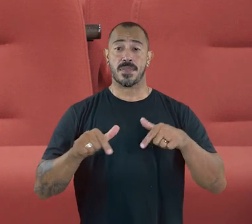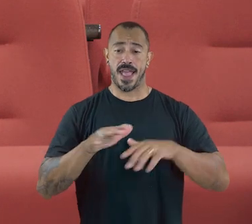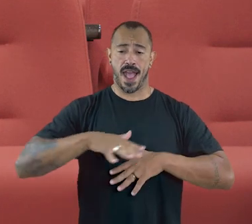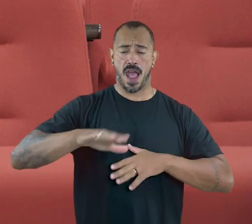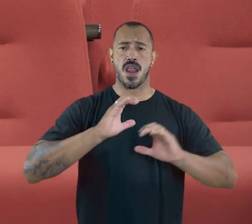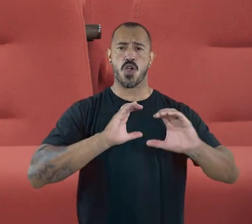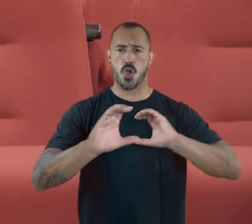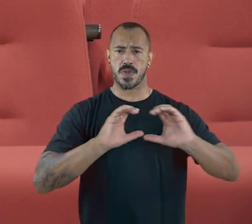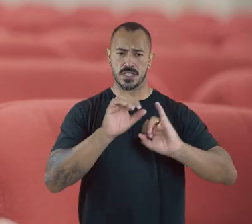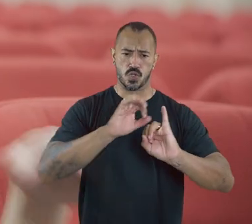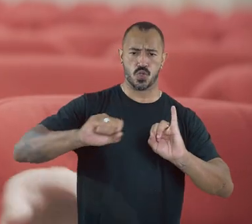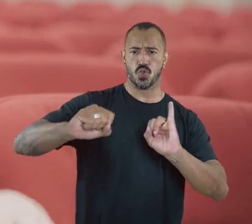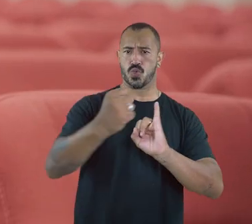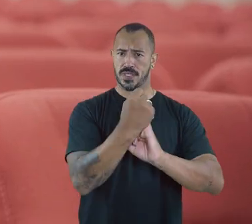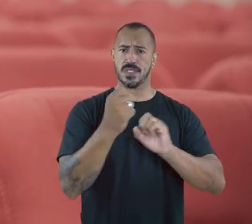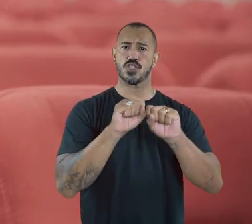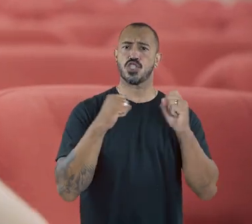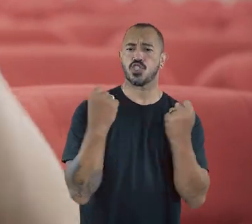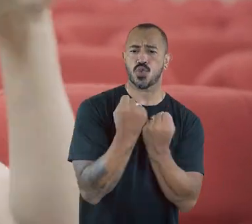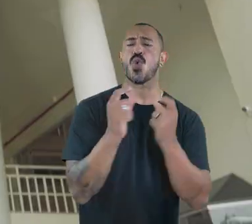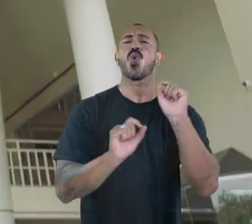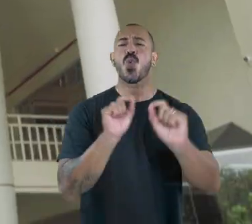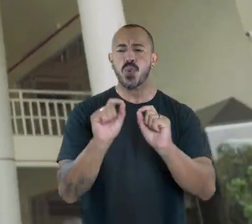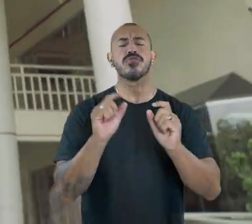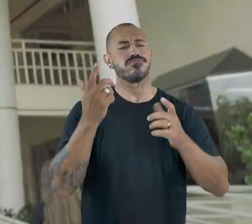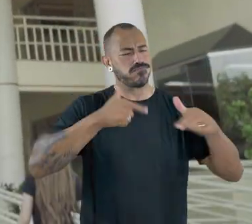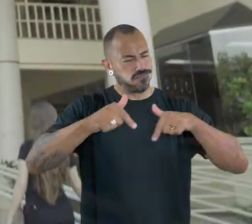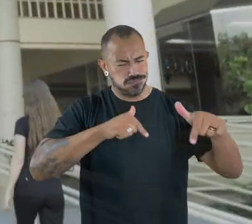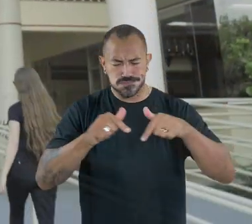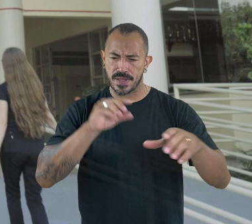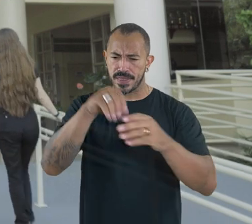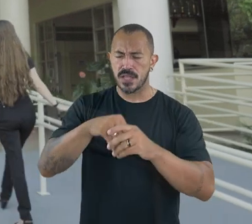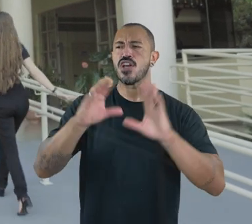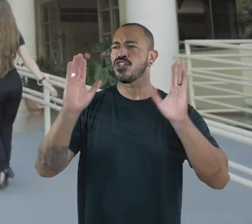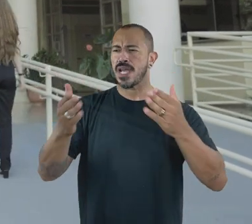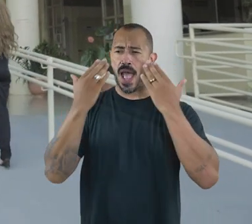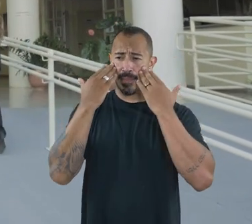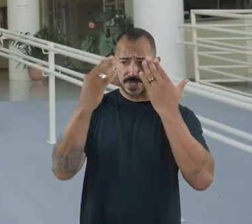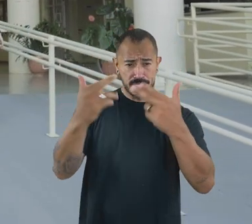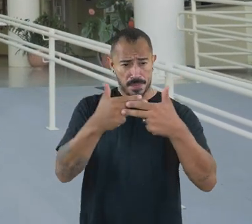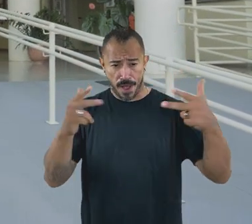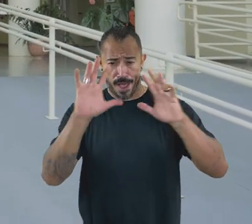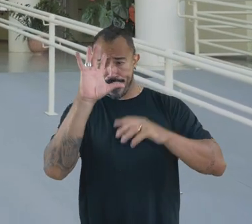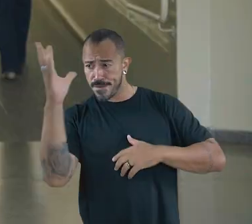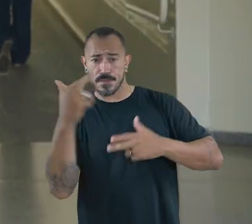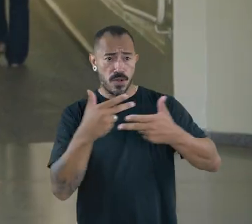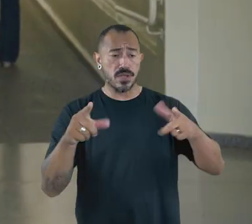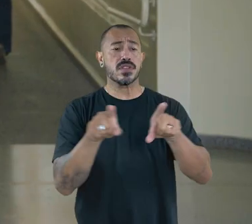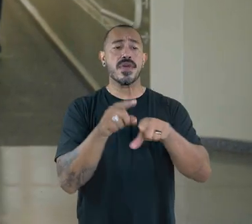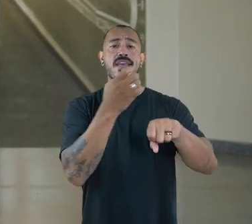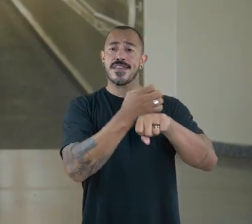Trabalhei na comunicação social. Ali eu tive a oportunidade de fazer imensas coisas aqui dentro. Eu fui mestre de cerimônias. Eu tive a